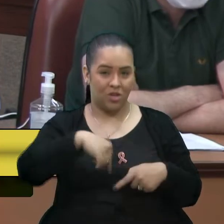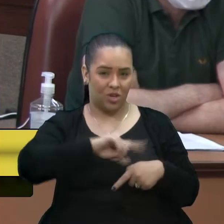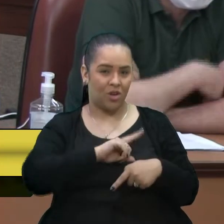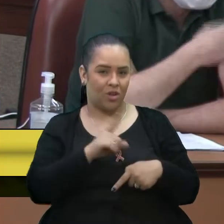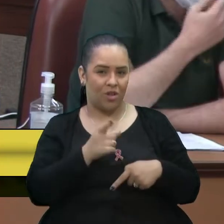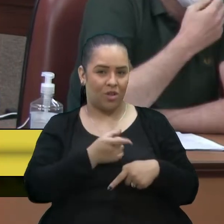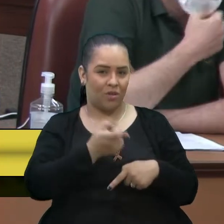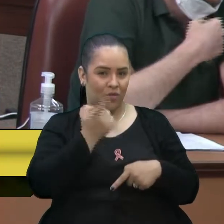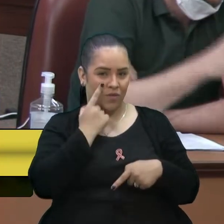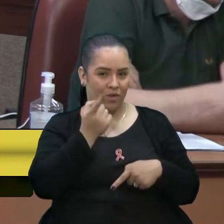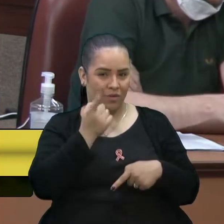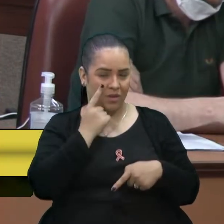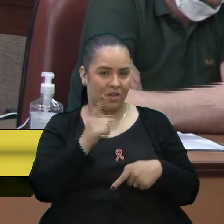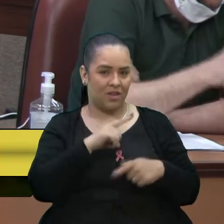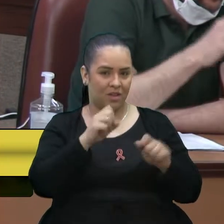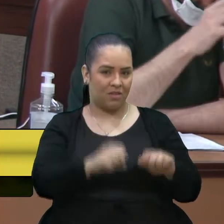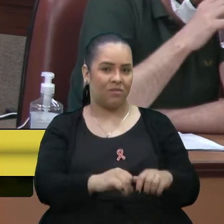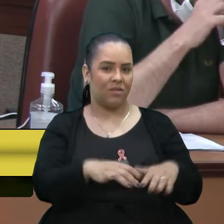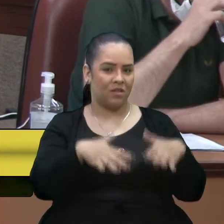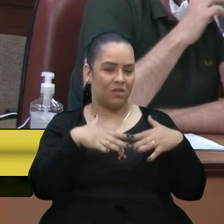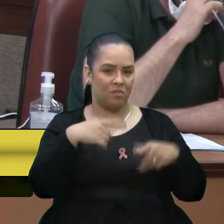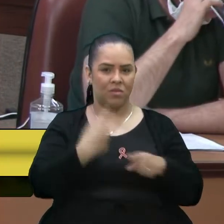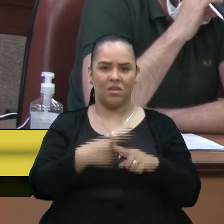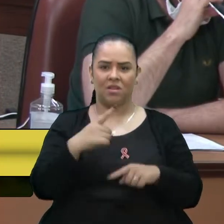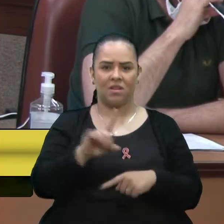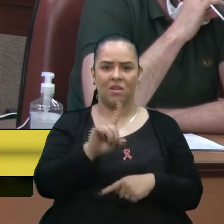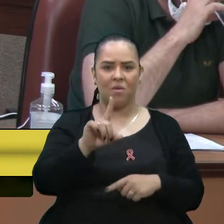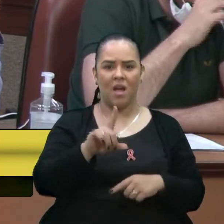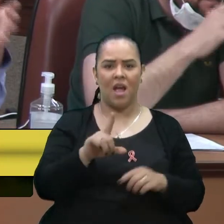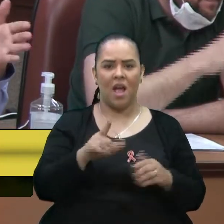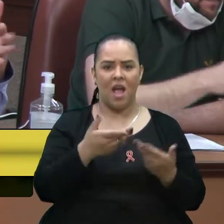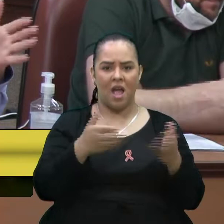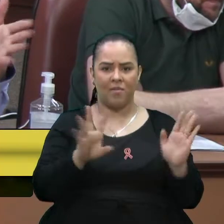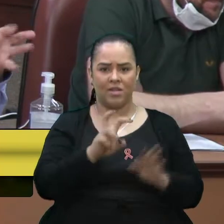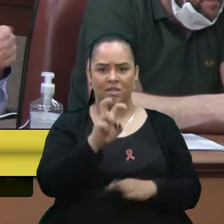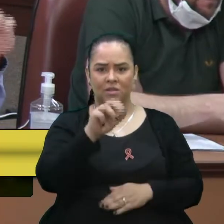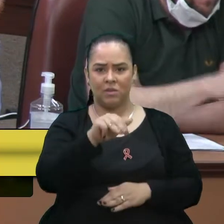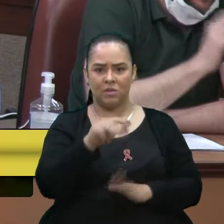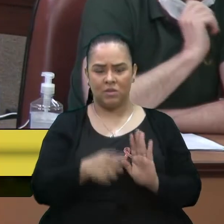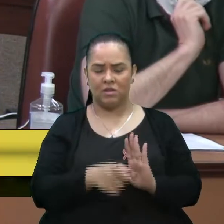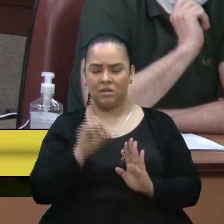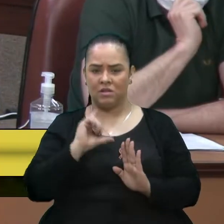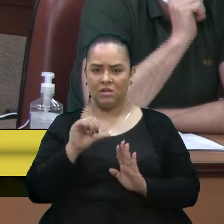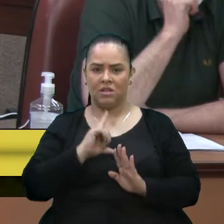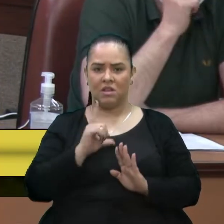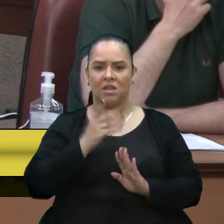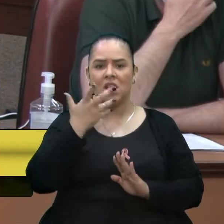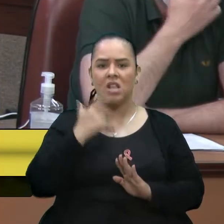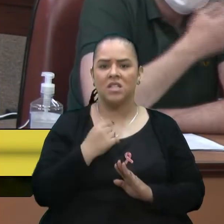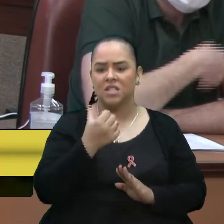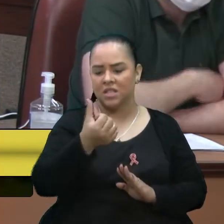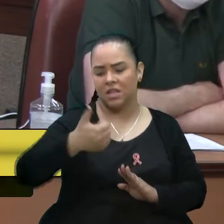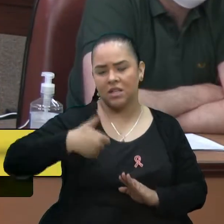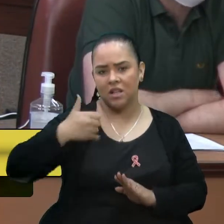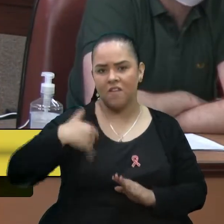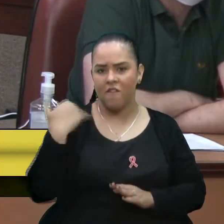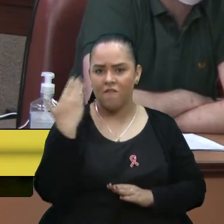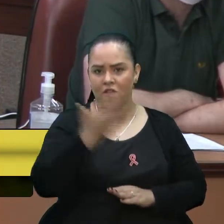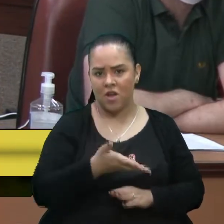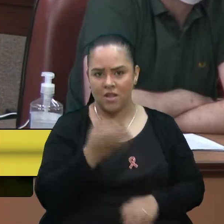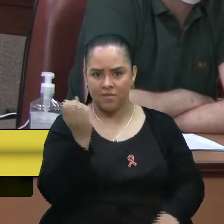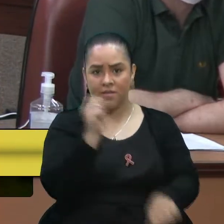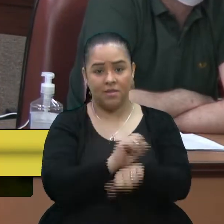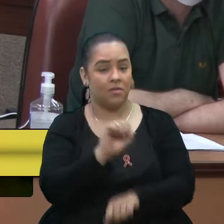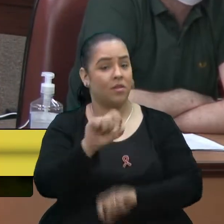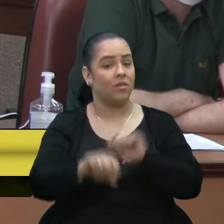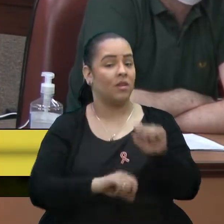nossa audiência pública que porque não abrem cinco minutos antes da escola, daí deixou uma criança de seis anos lá de fora ali esperando, que é um outro assunto que tem que